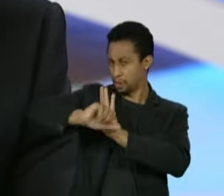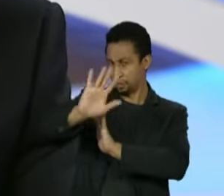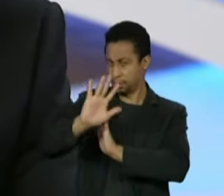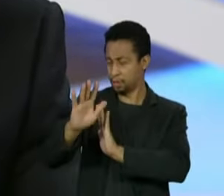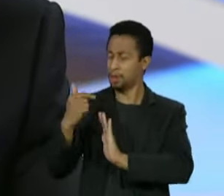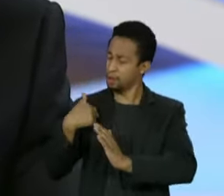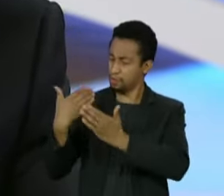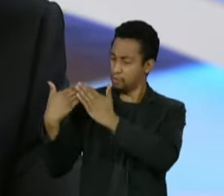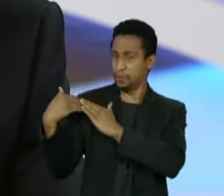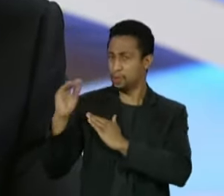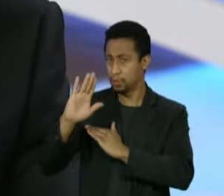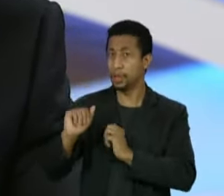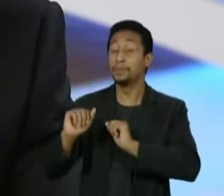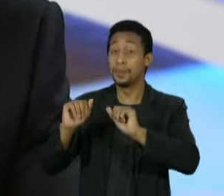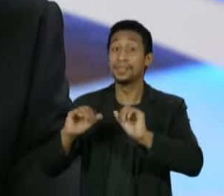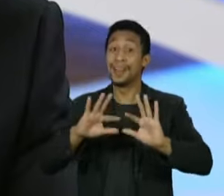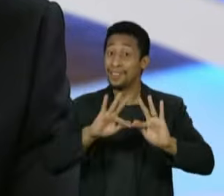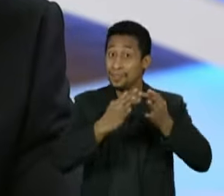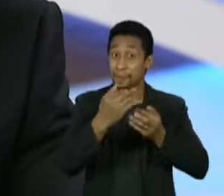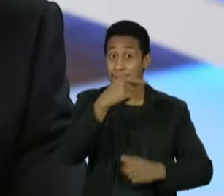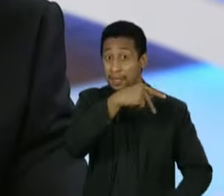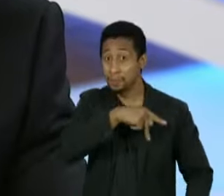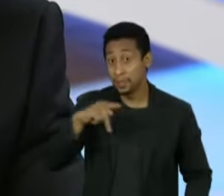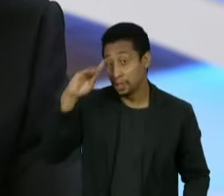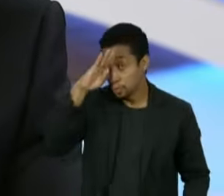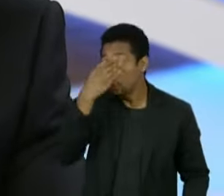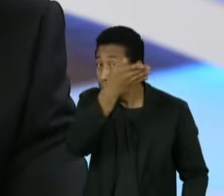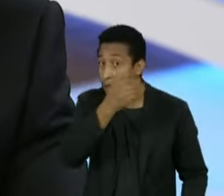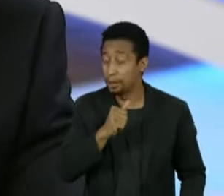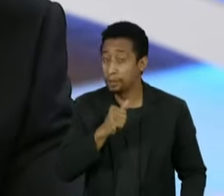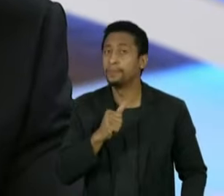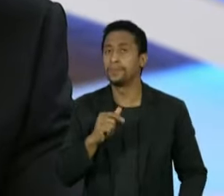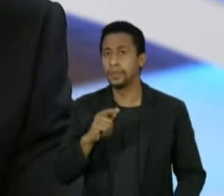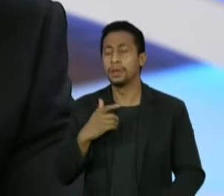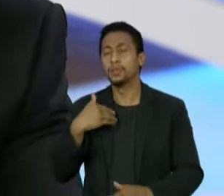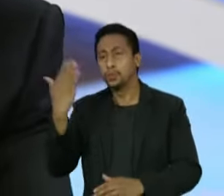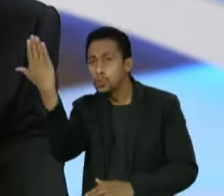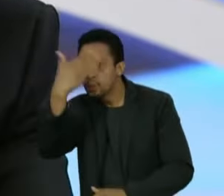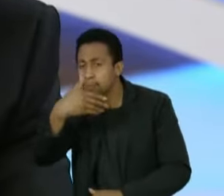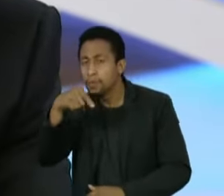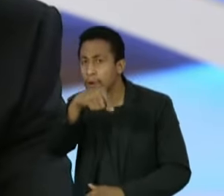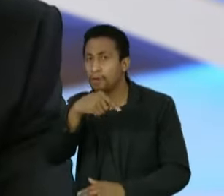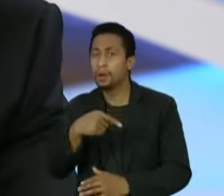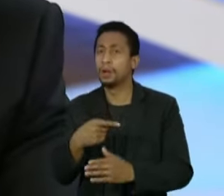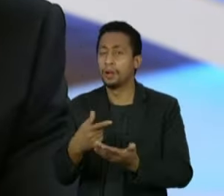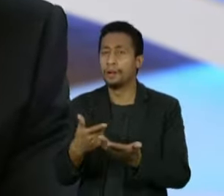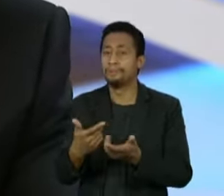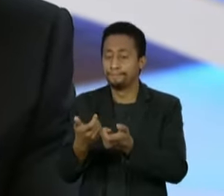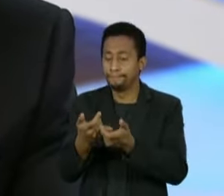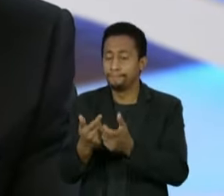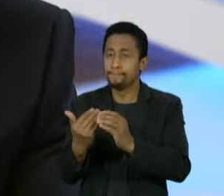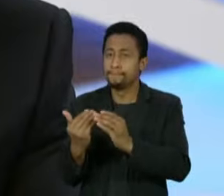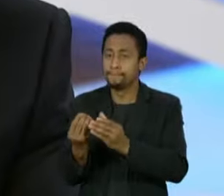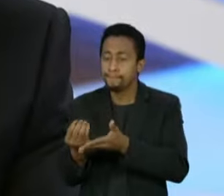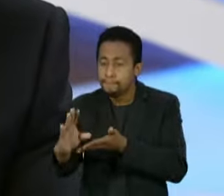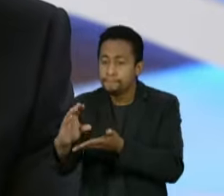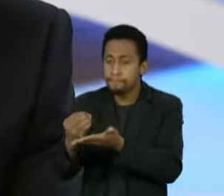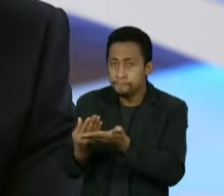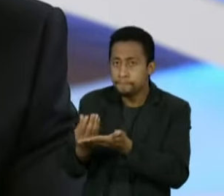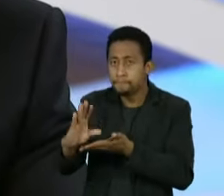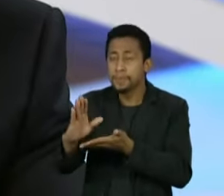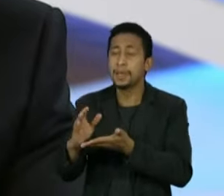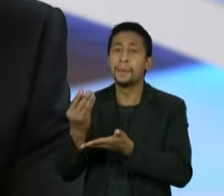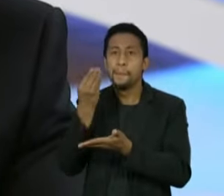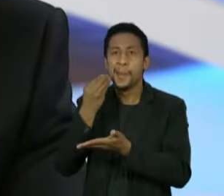E o outro foi a família do presidente da República. Claramente, você tem mensagens onde você tem o lobista utilizando familiares do presidente para ter acesso a